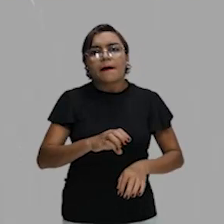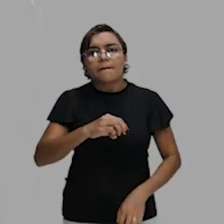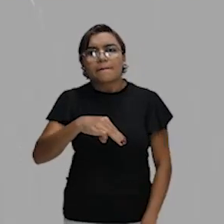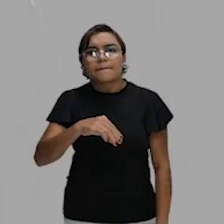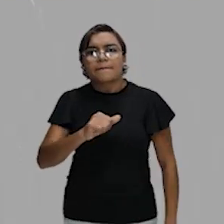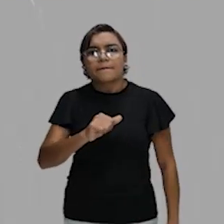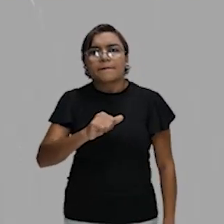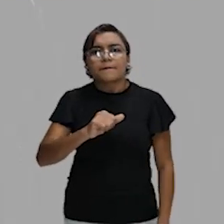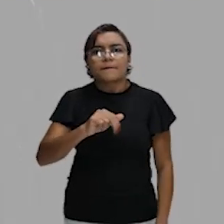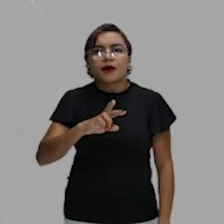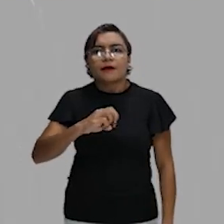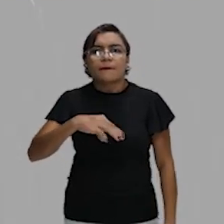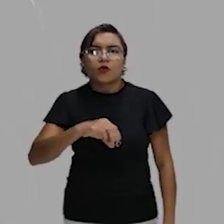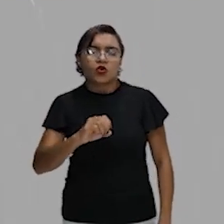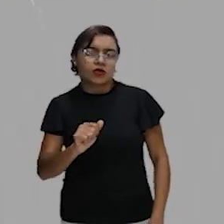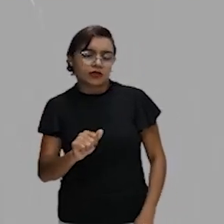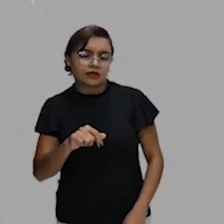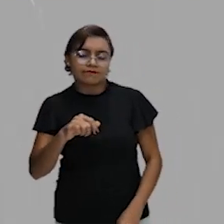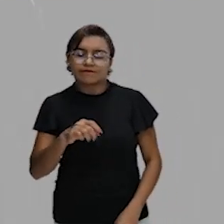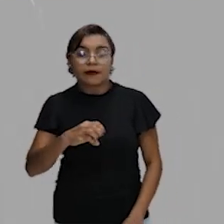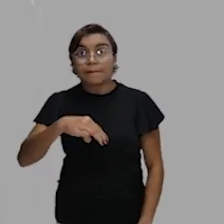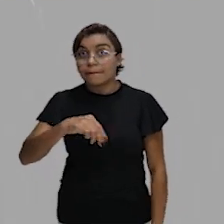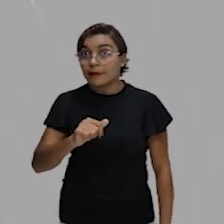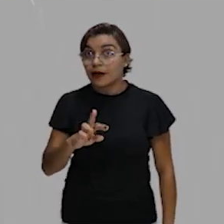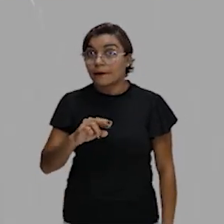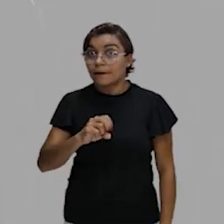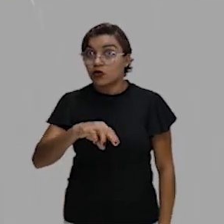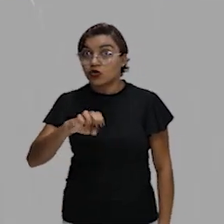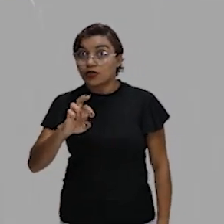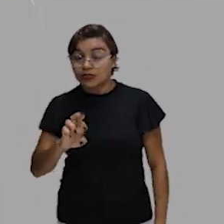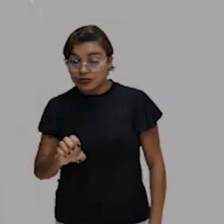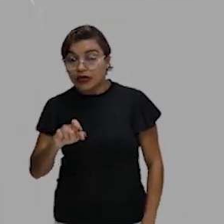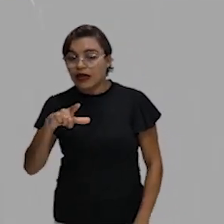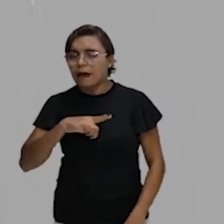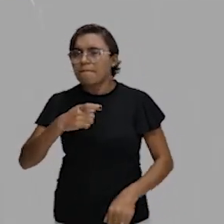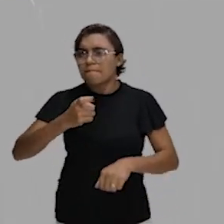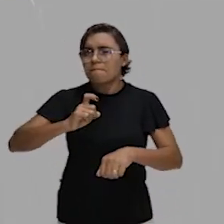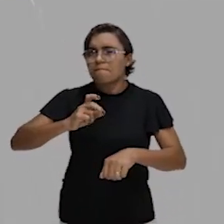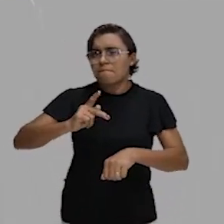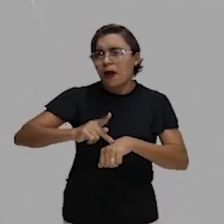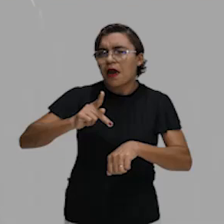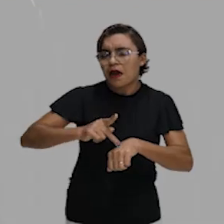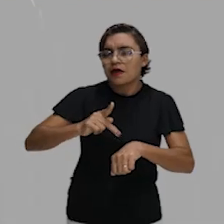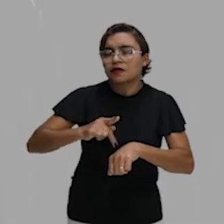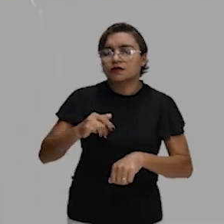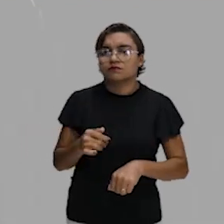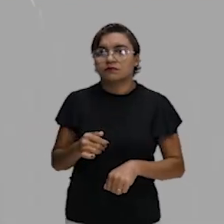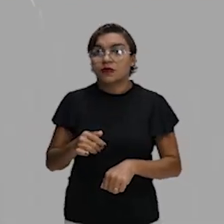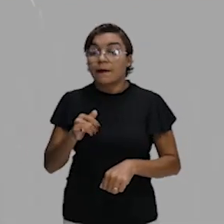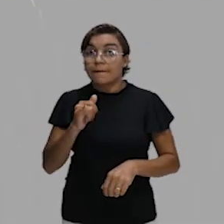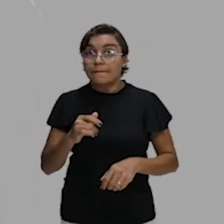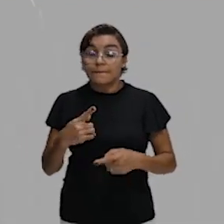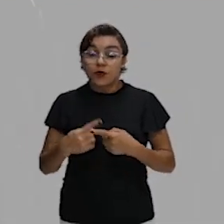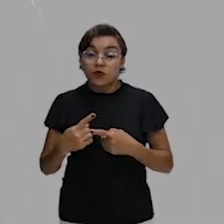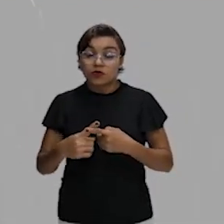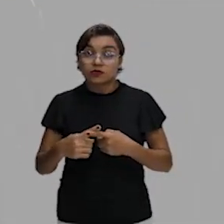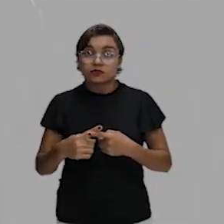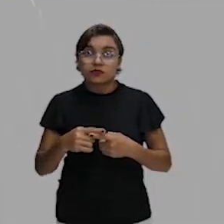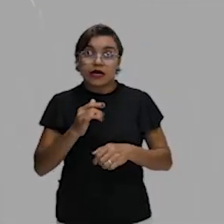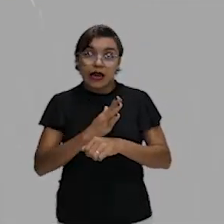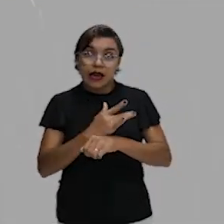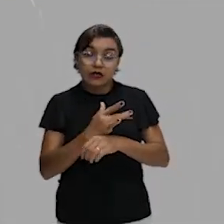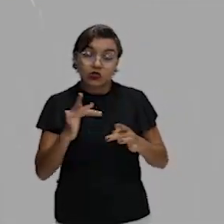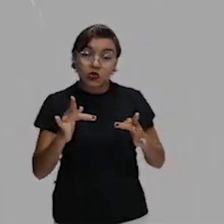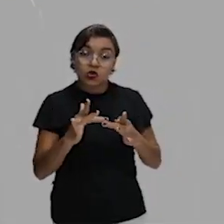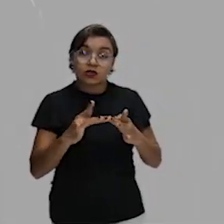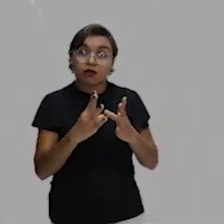pouco elas vão perdendo as suas feições, porque elas vão sendo ali, literalmente, corruídas por essa água naturalmente mais ácida. Uma outra